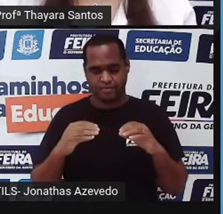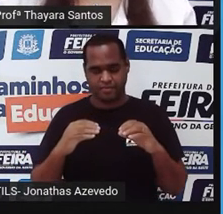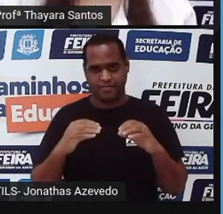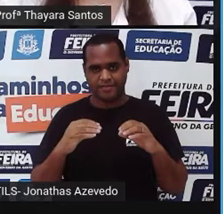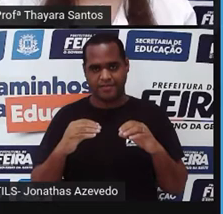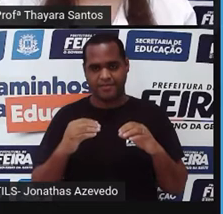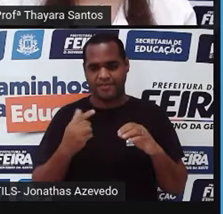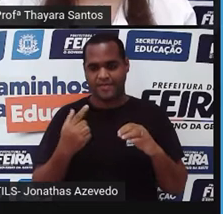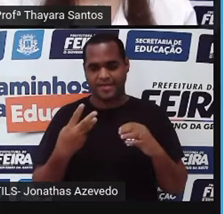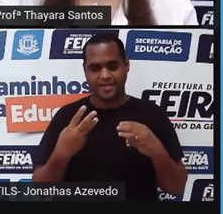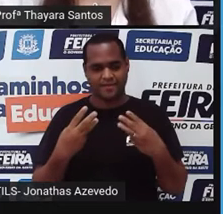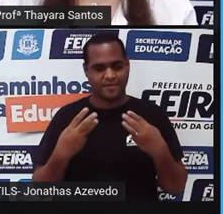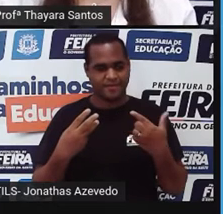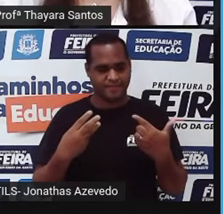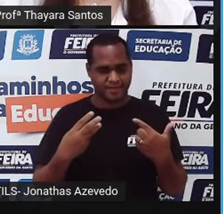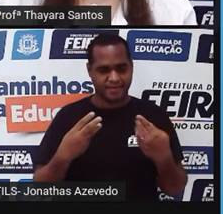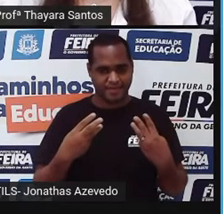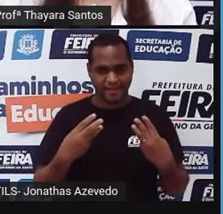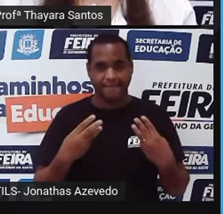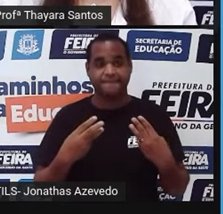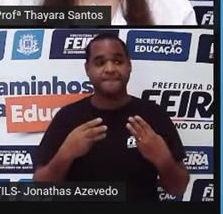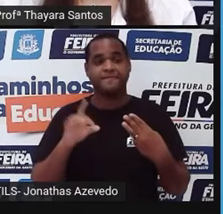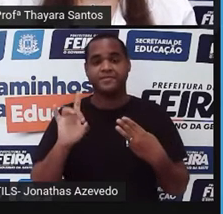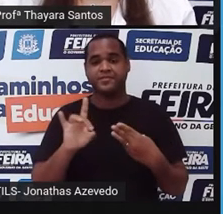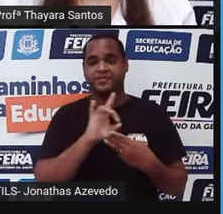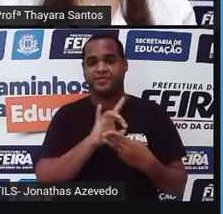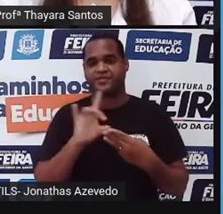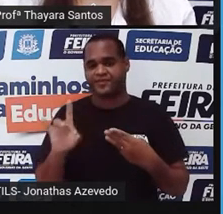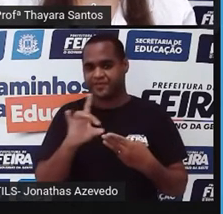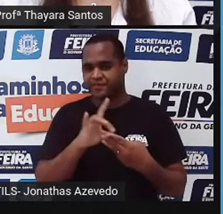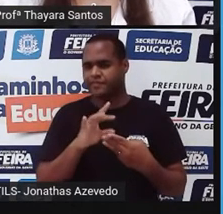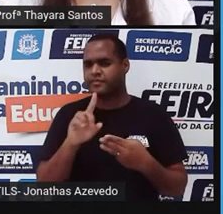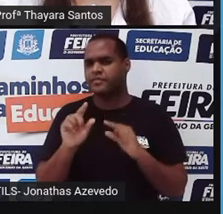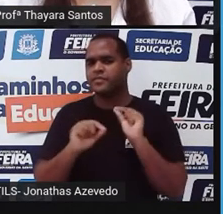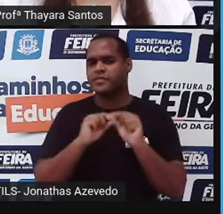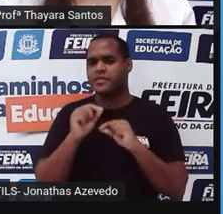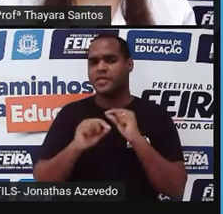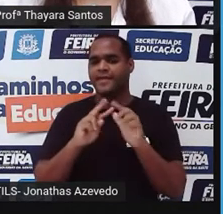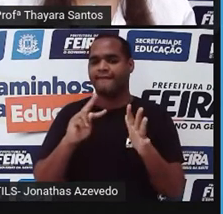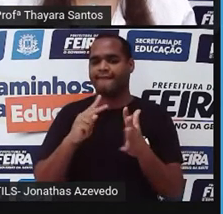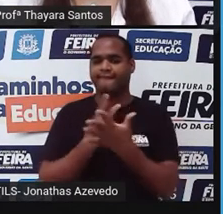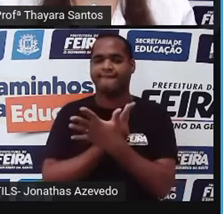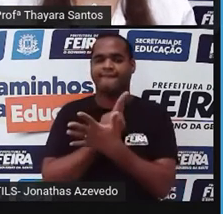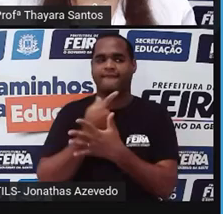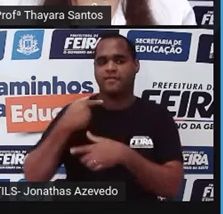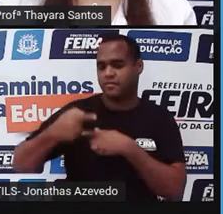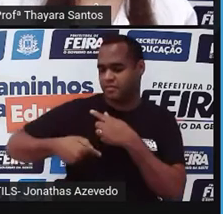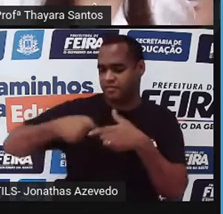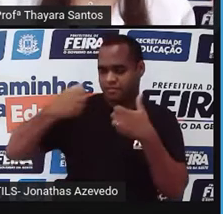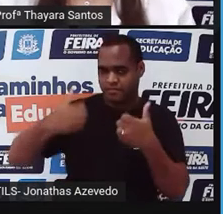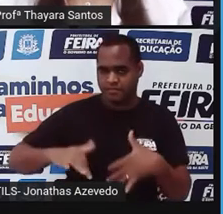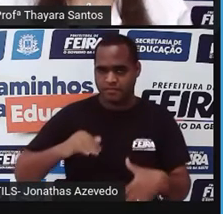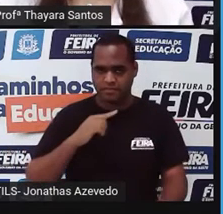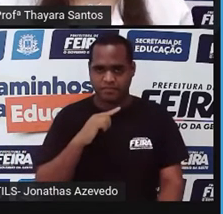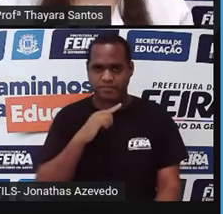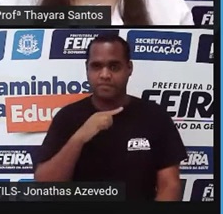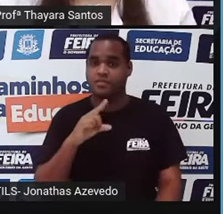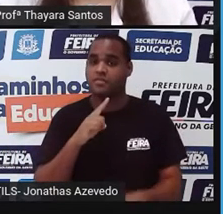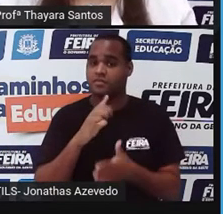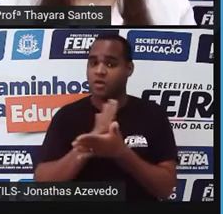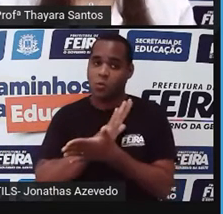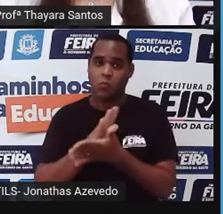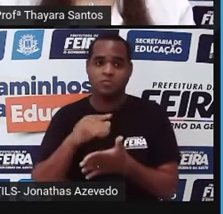cromossomos cada uma. Só que nesse caso aqui, ó, ocorreu um erro genético e tiveram cromossomos que não se